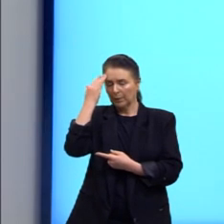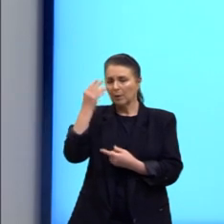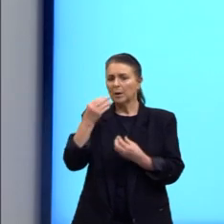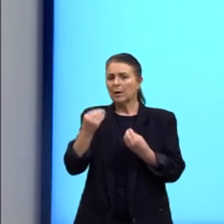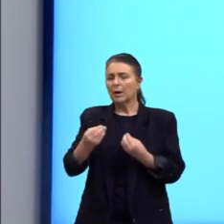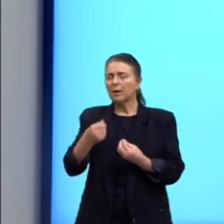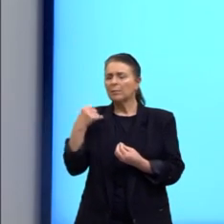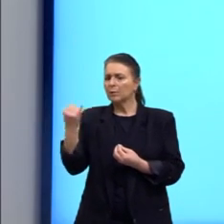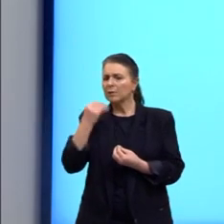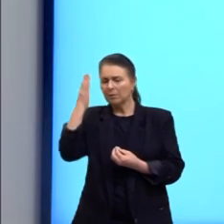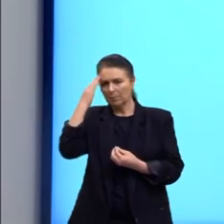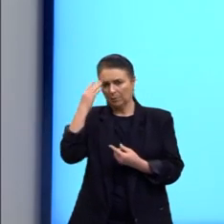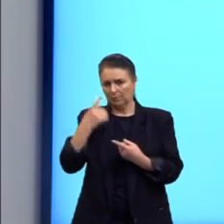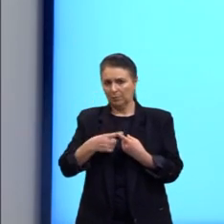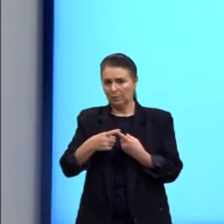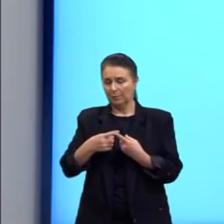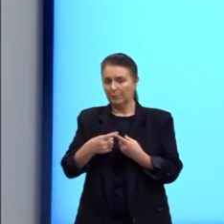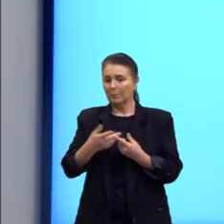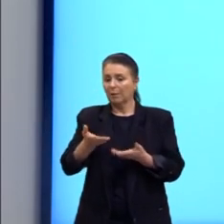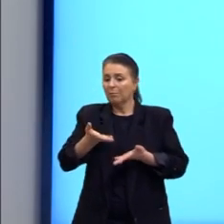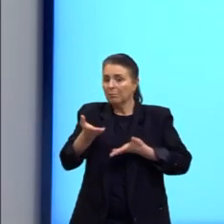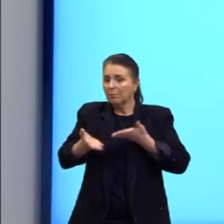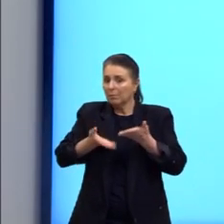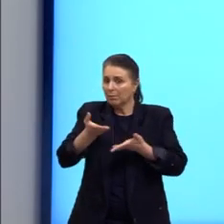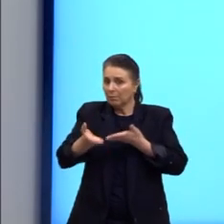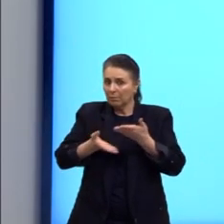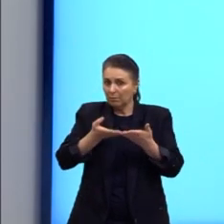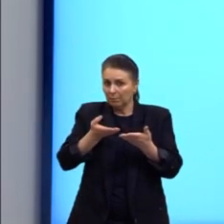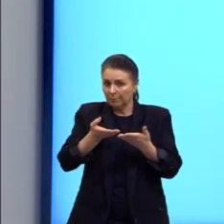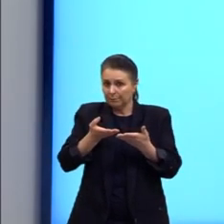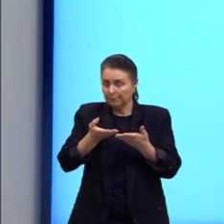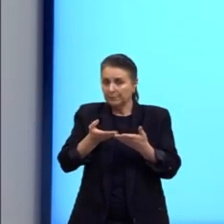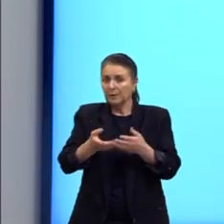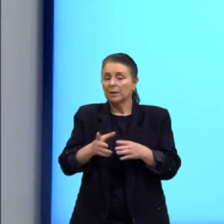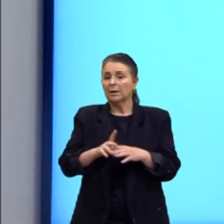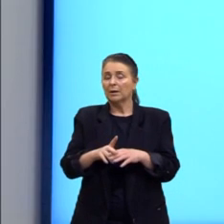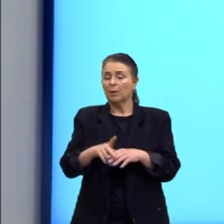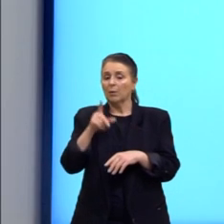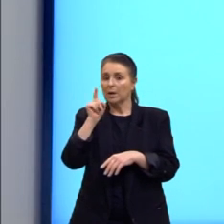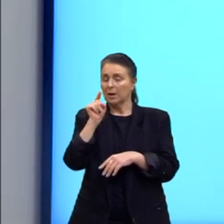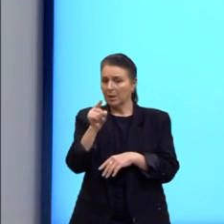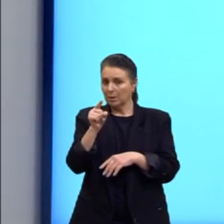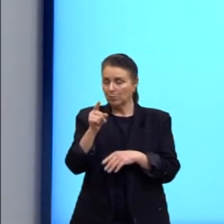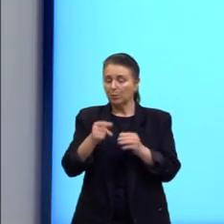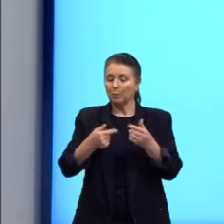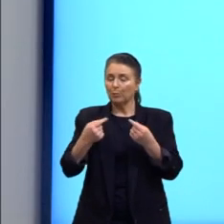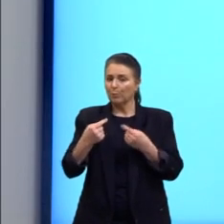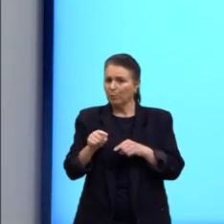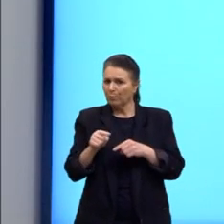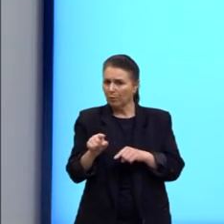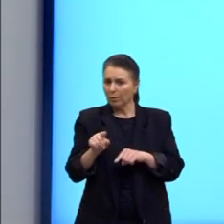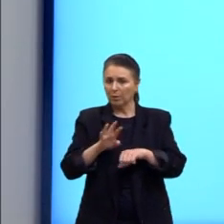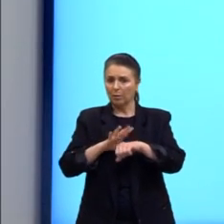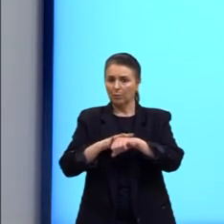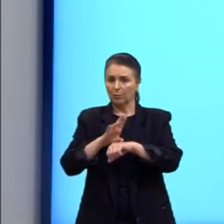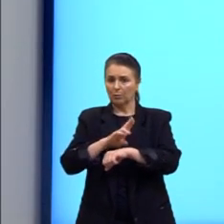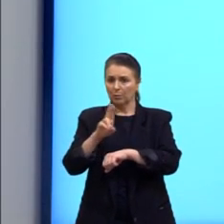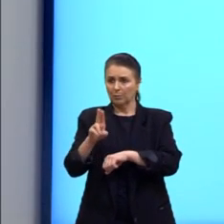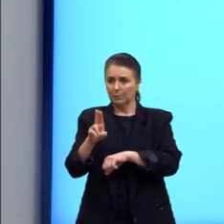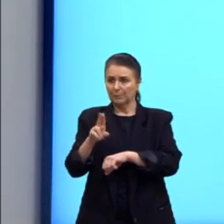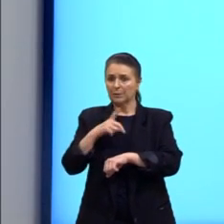diferente daí o tratamento, certo? Então, esse protozoário que causa essa doença, ele é chamado de